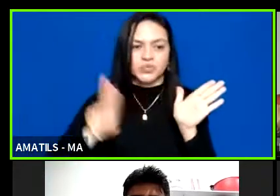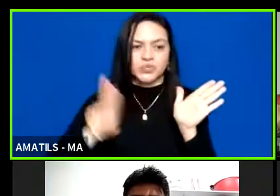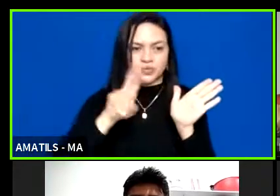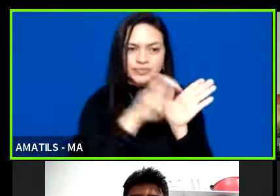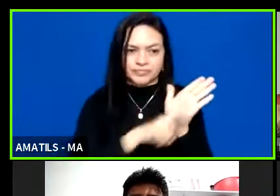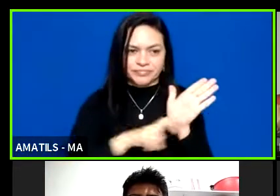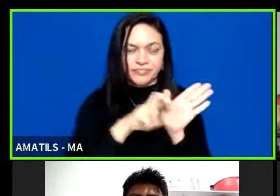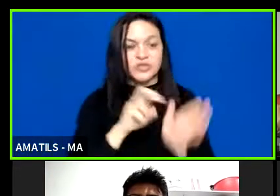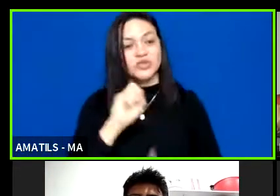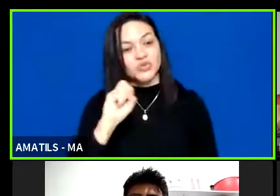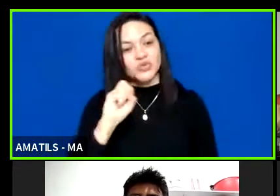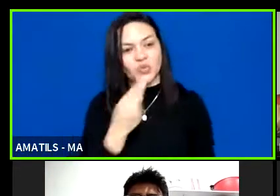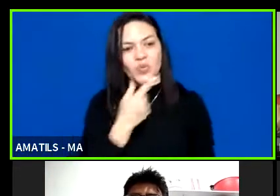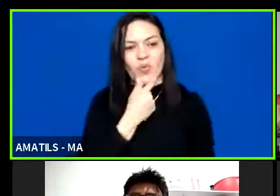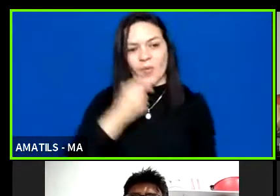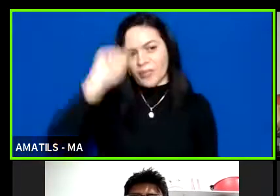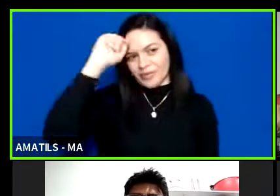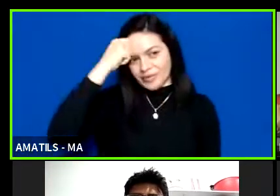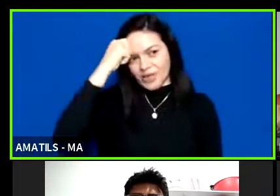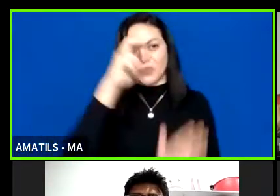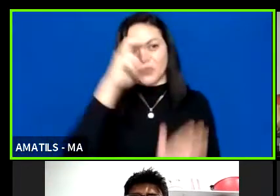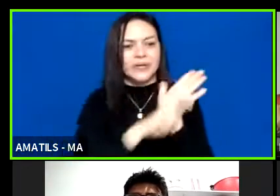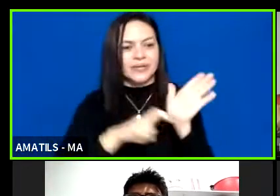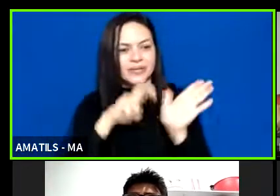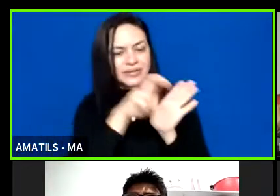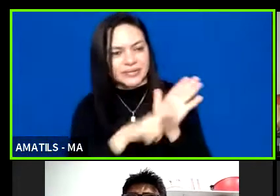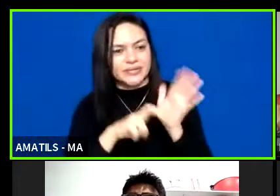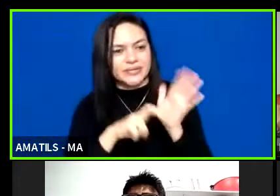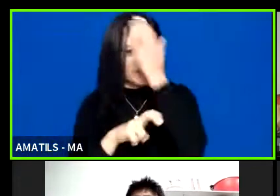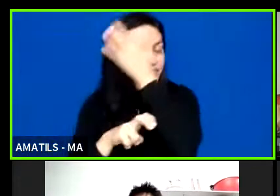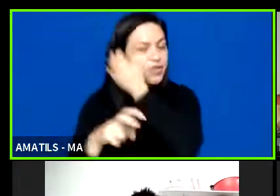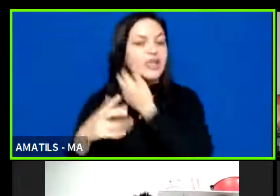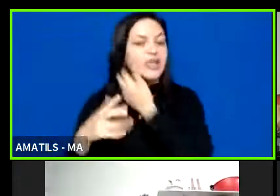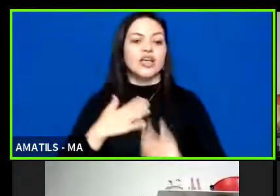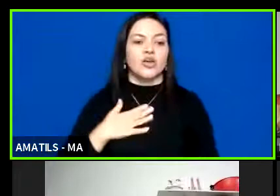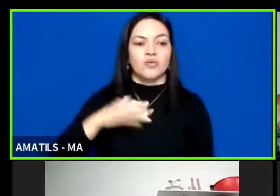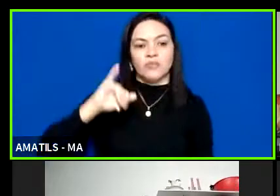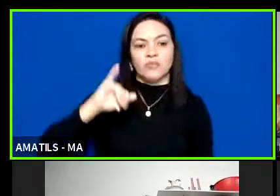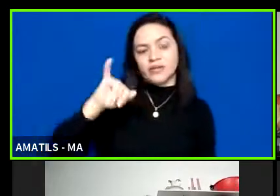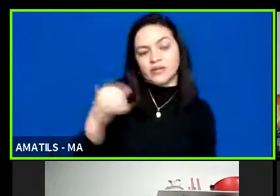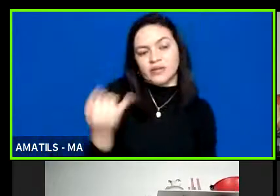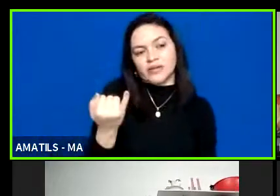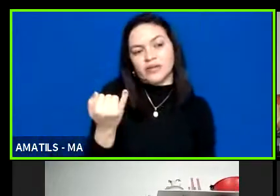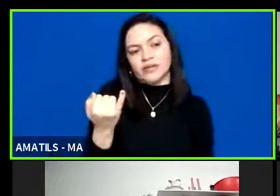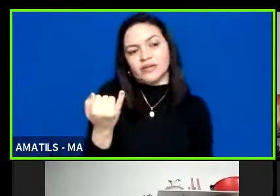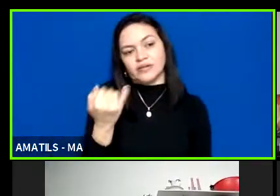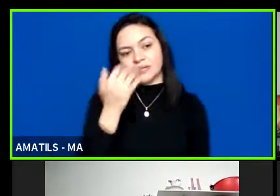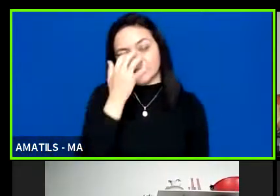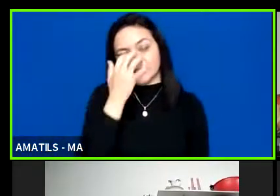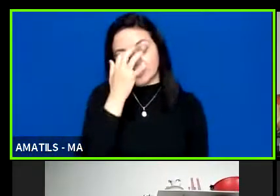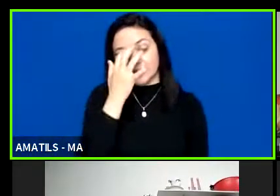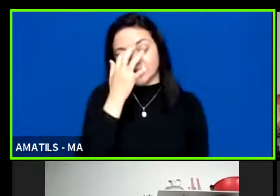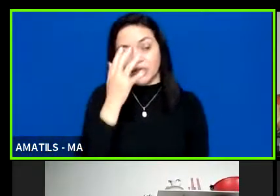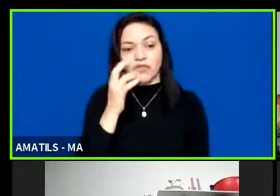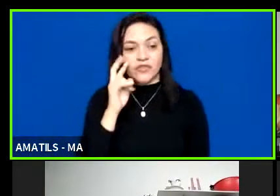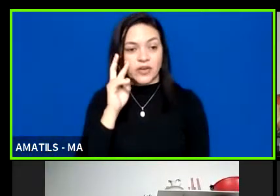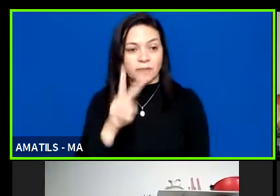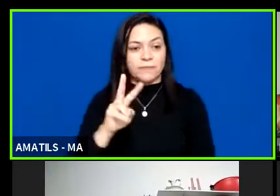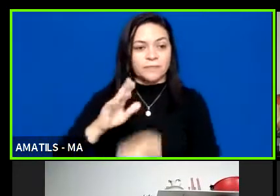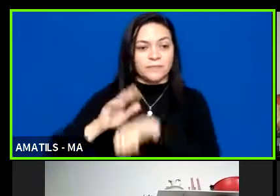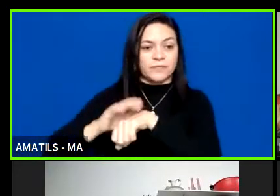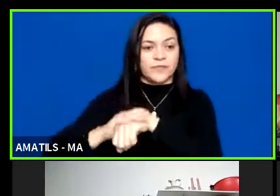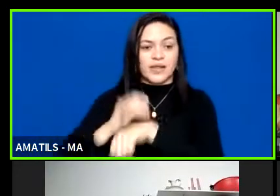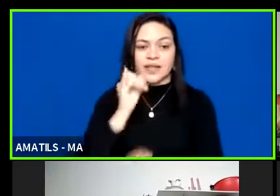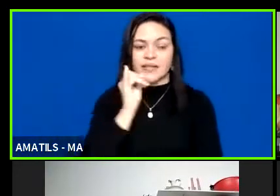homem negro cadeirante. E aí, aproveito essa oportunidade, passar a fala, chamar para